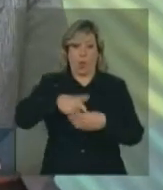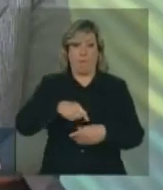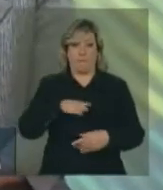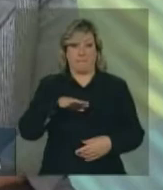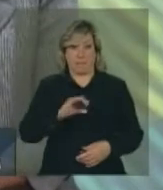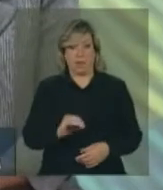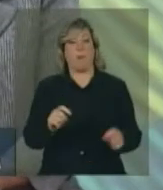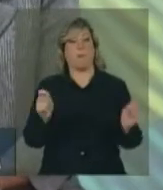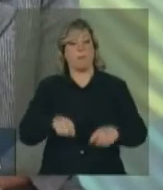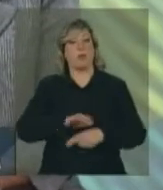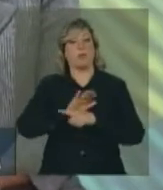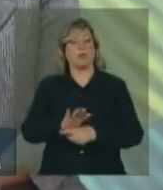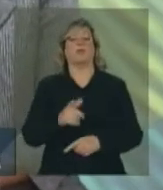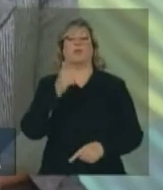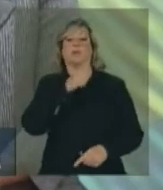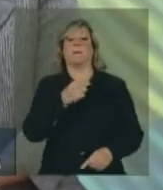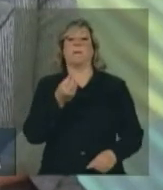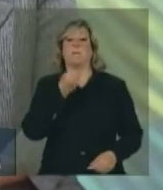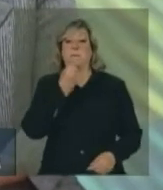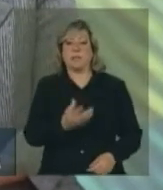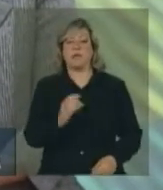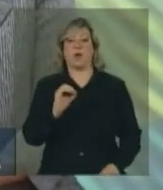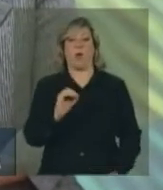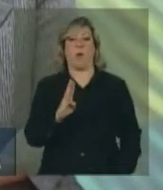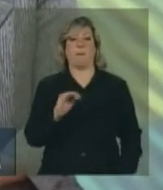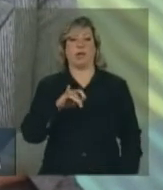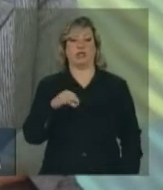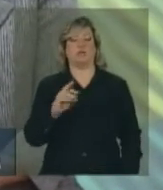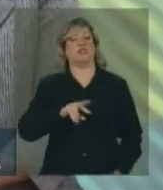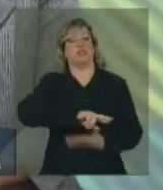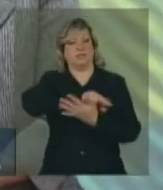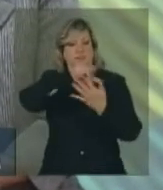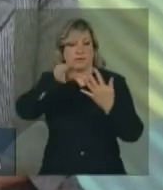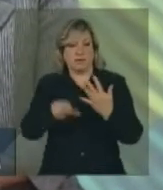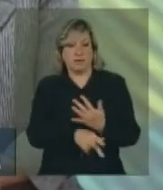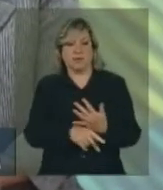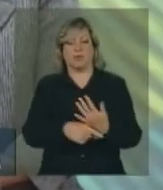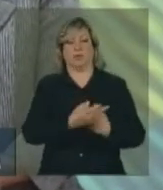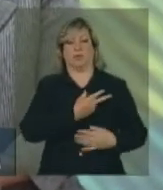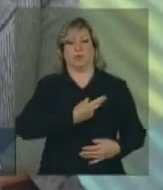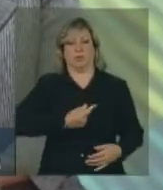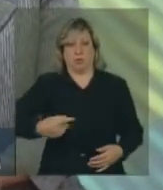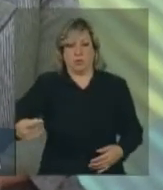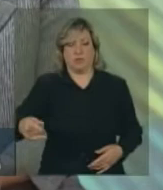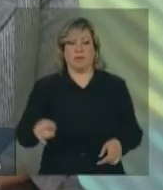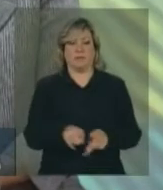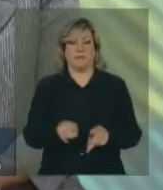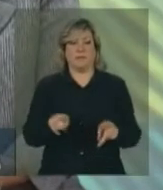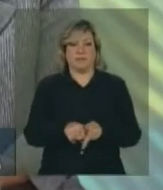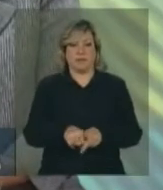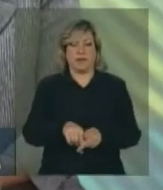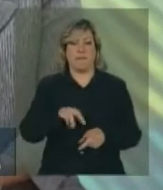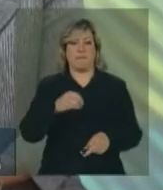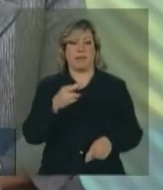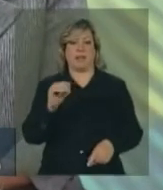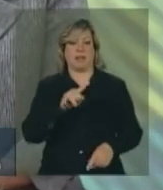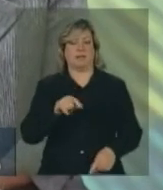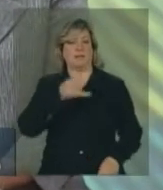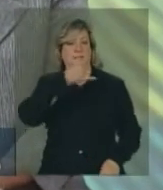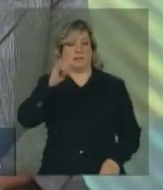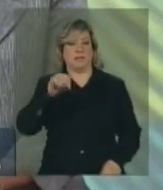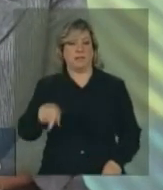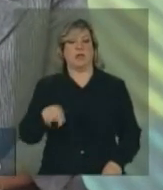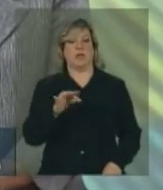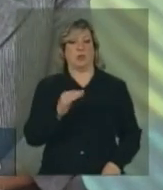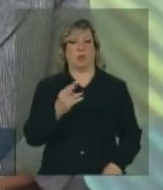ser de grande varia no objetivo da diversificação sustentável da matriz energética da